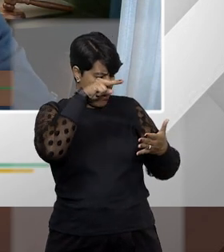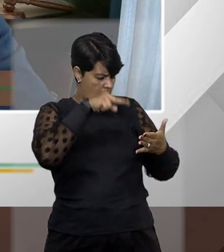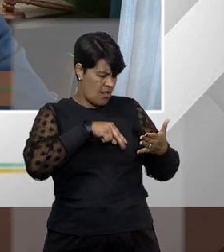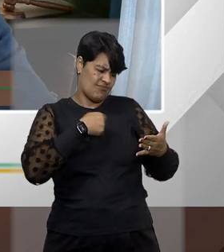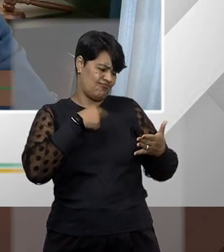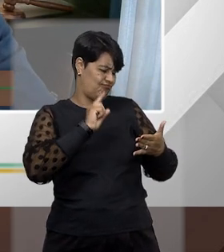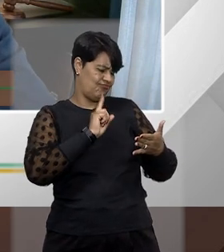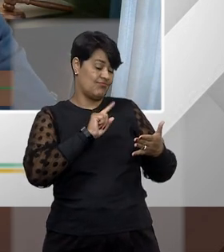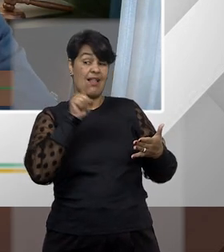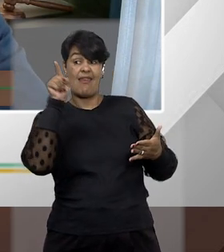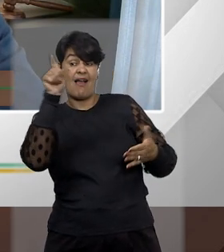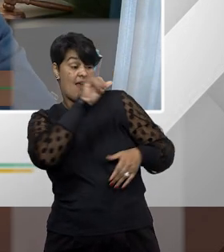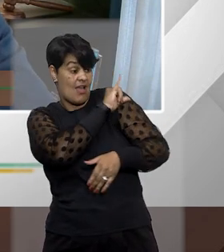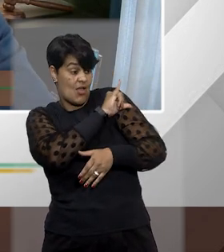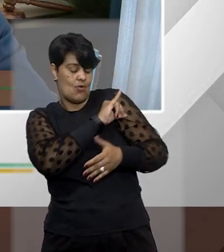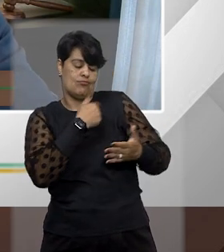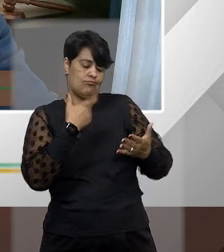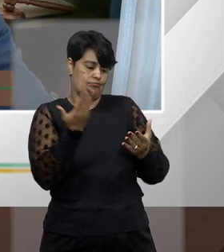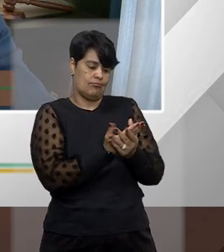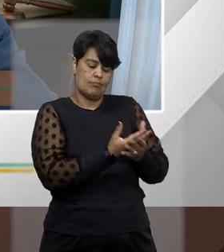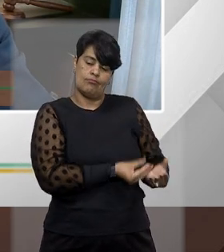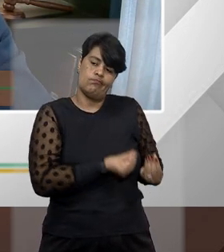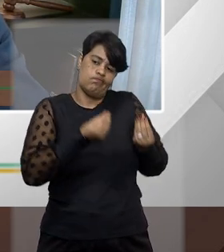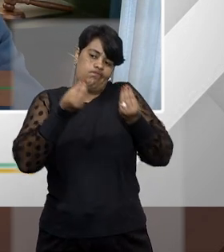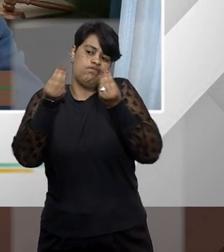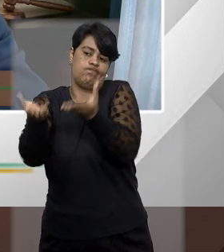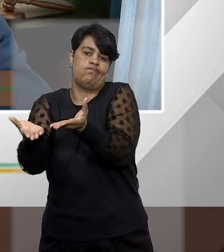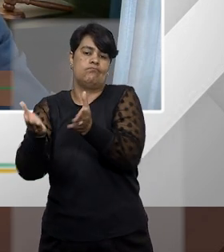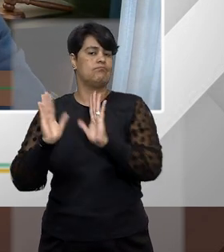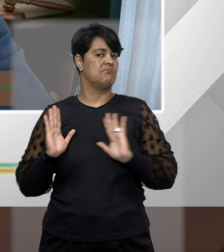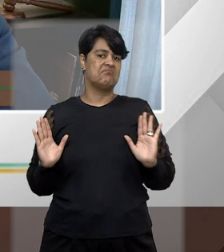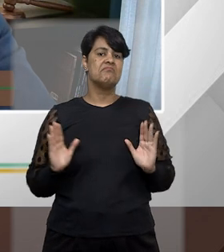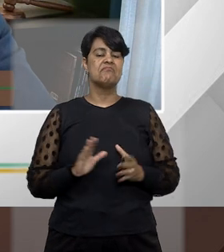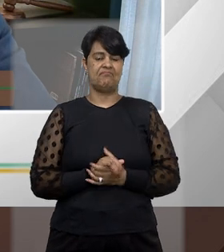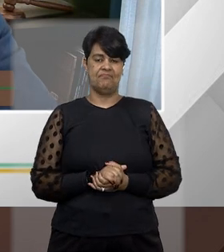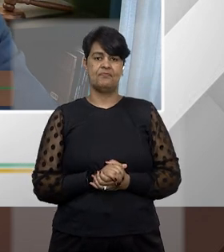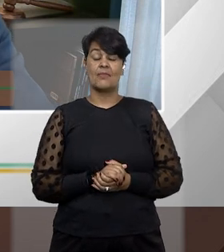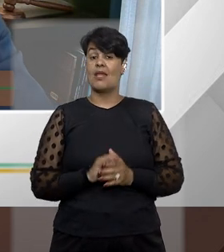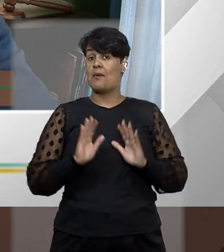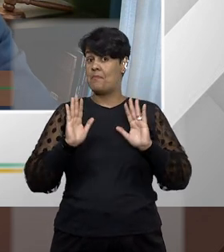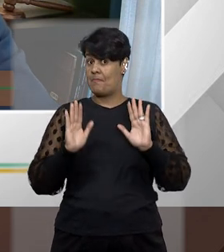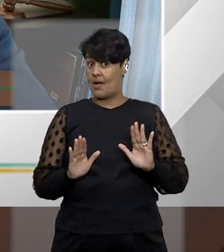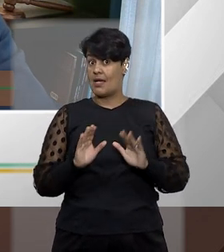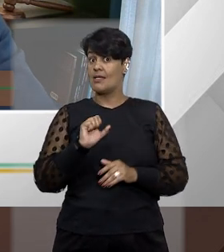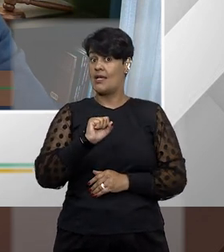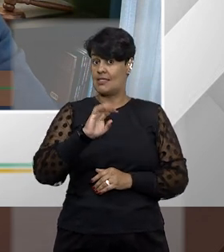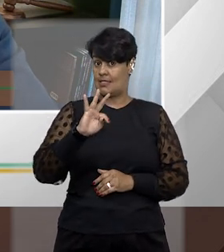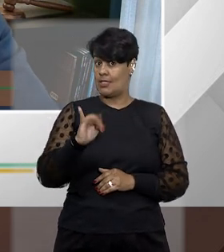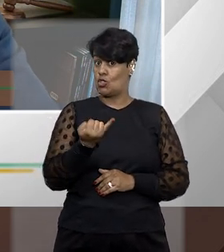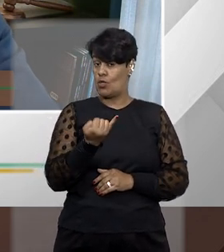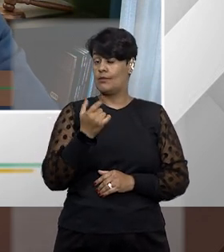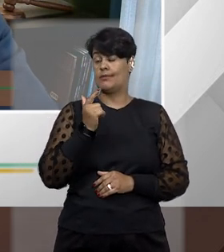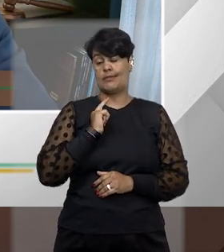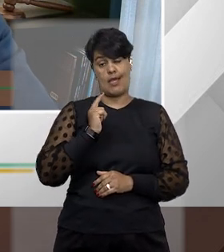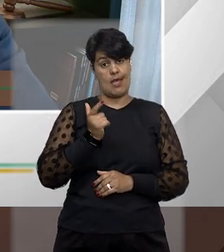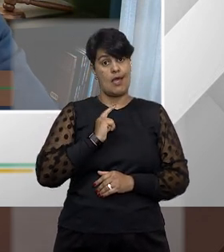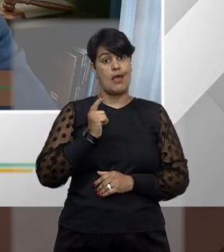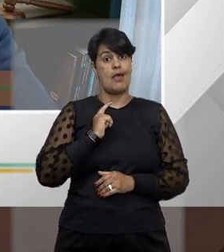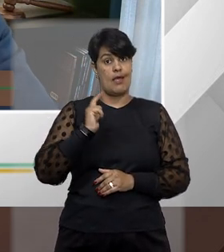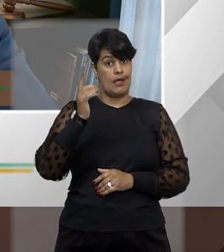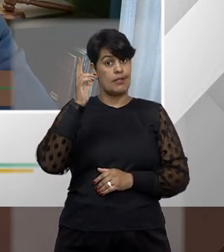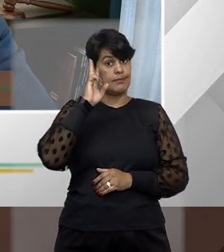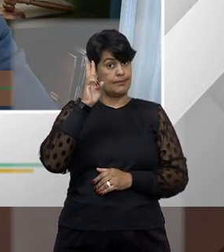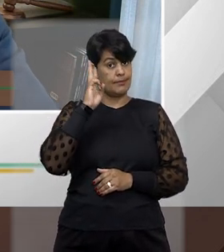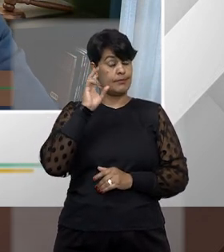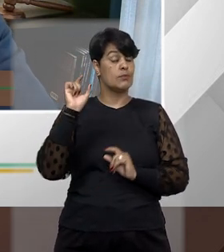determino a remessa para o Rio de Janeiro porém é bom que se diga o STJ tem uma ressalva a jurisprudência